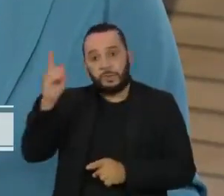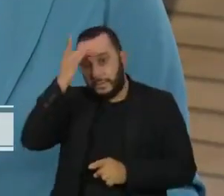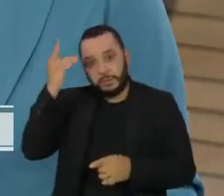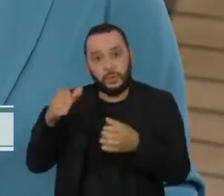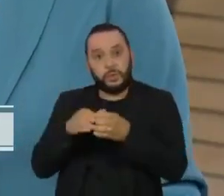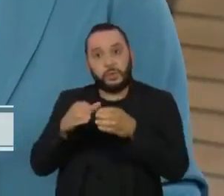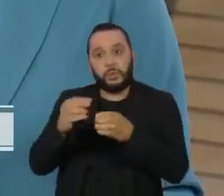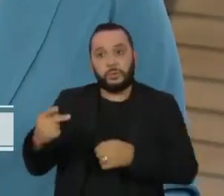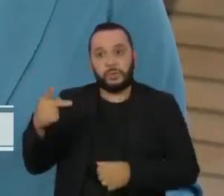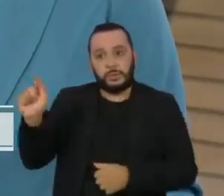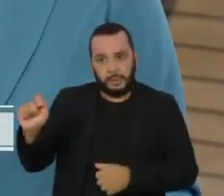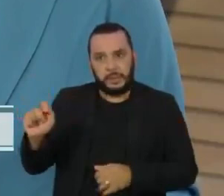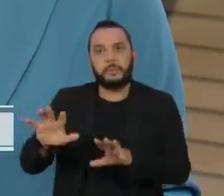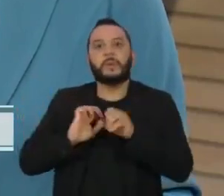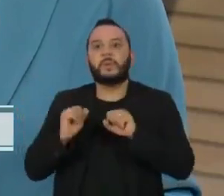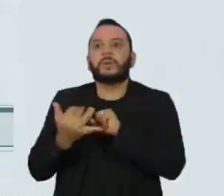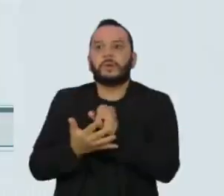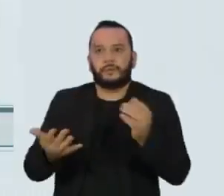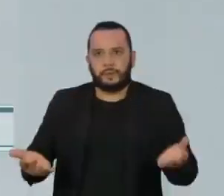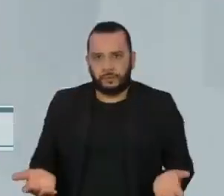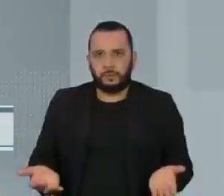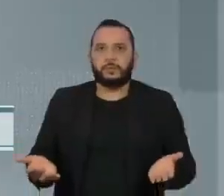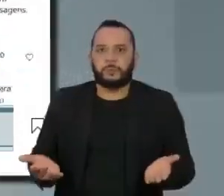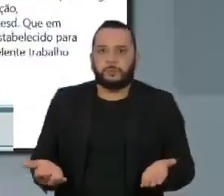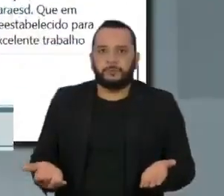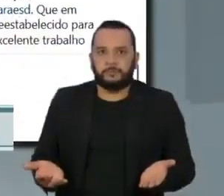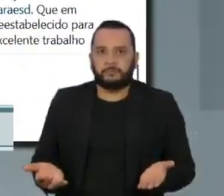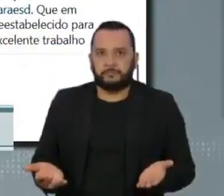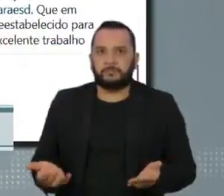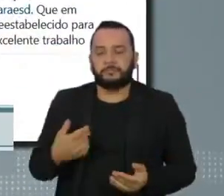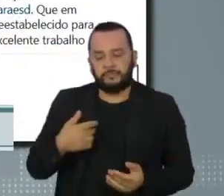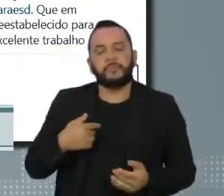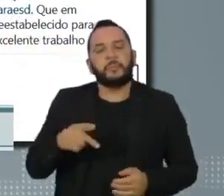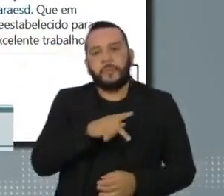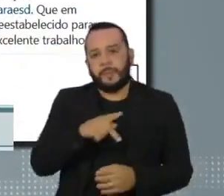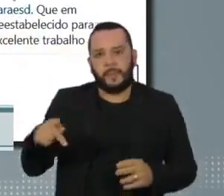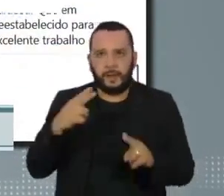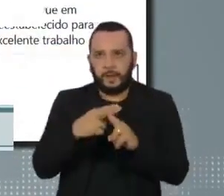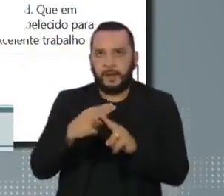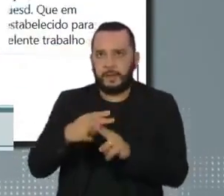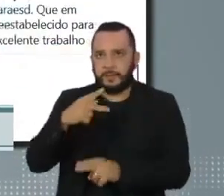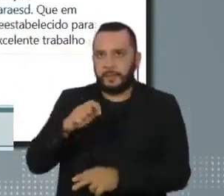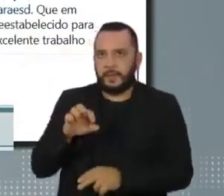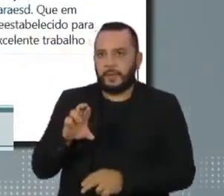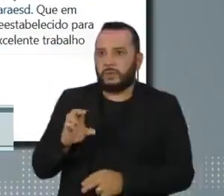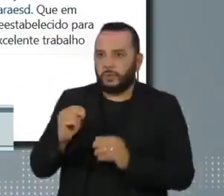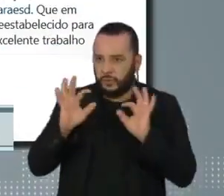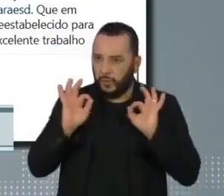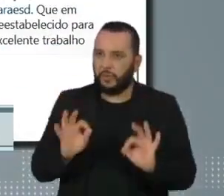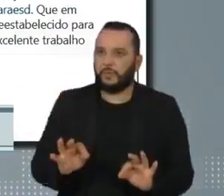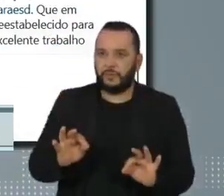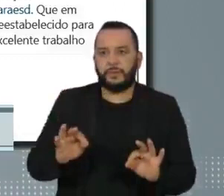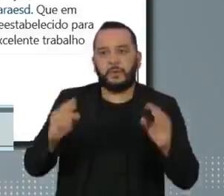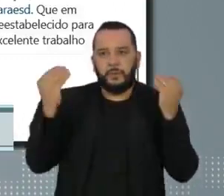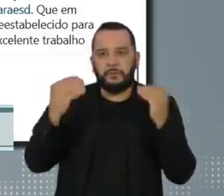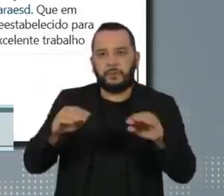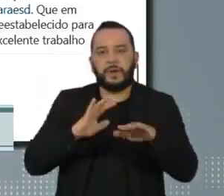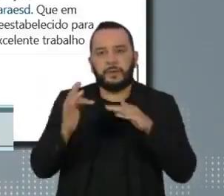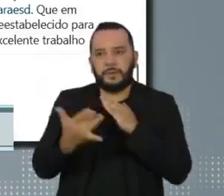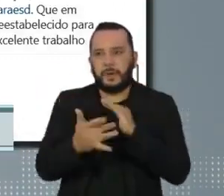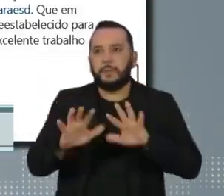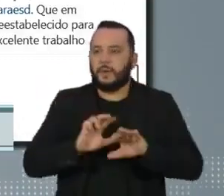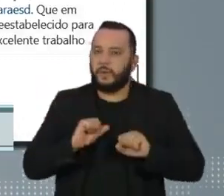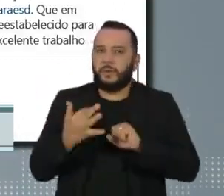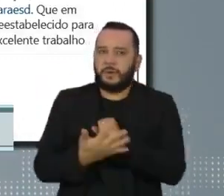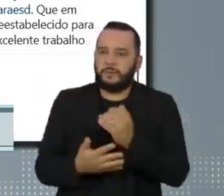viajou para Nova York está contaminado. O presidente da Caixa Econômica Federal, Pedro Guimarães, confirmou nas redes sociais que testou